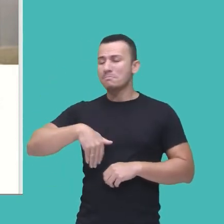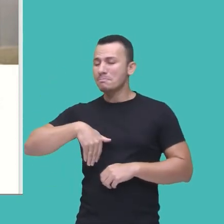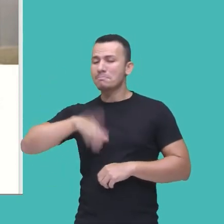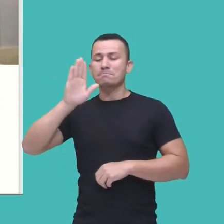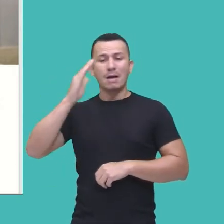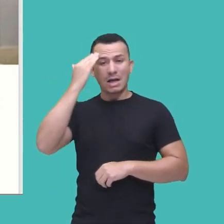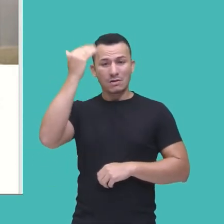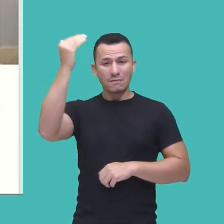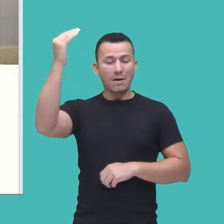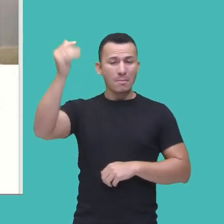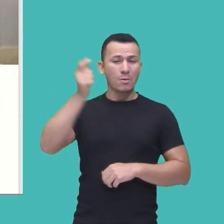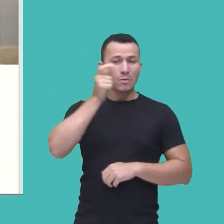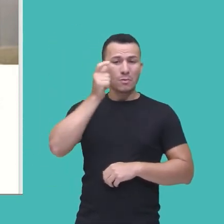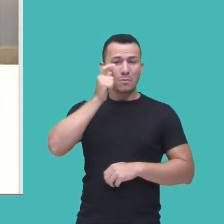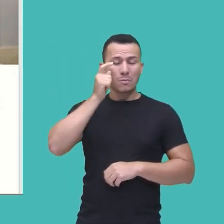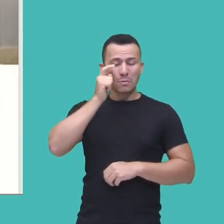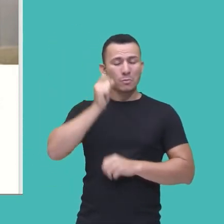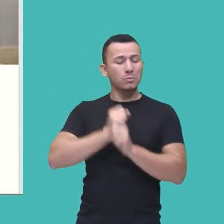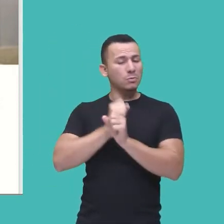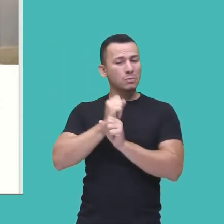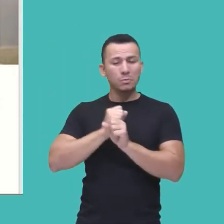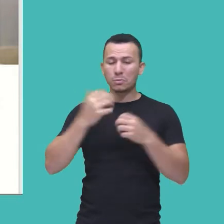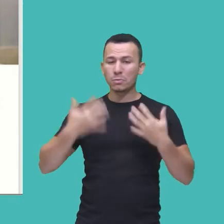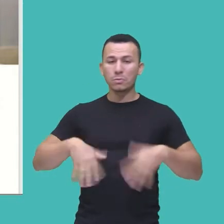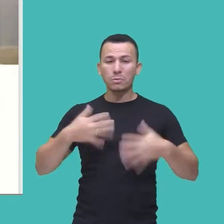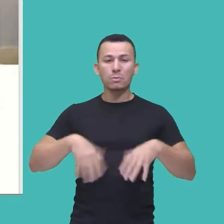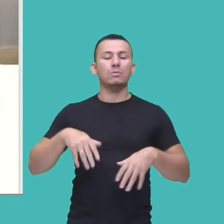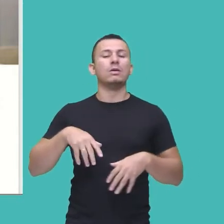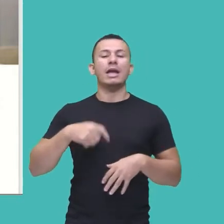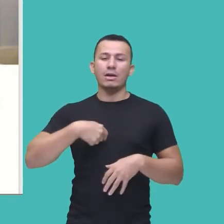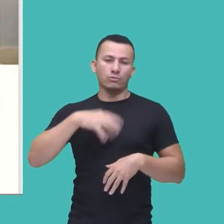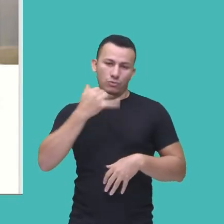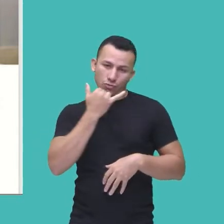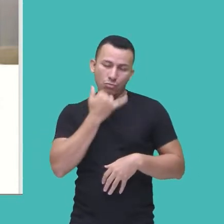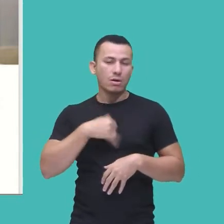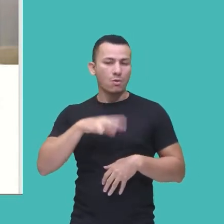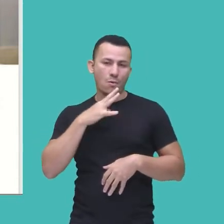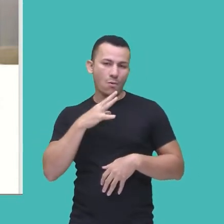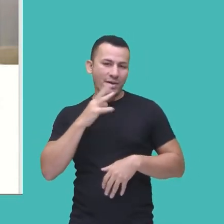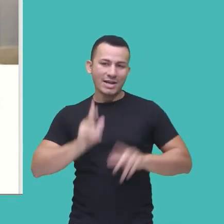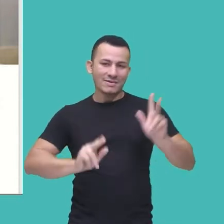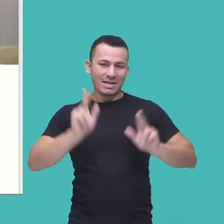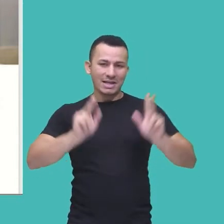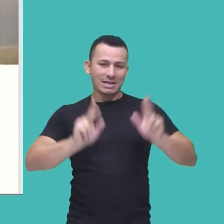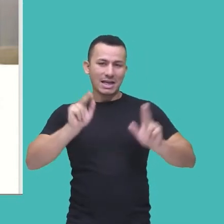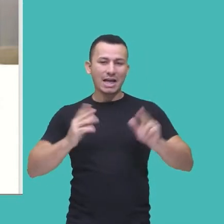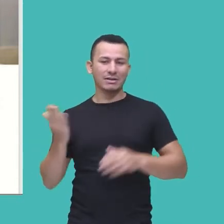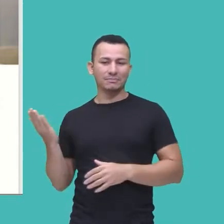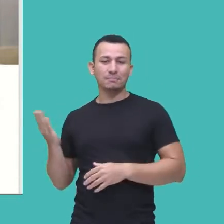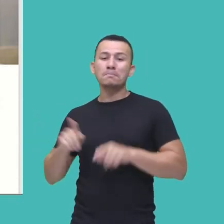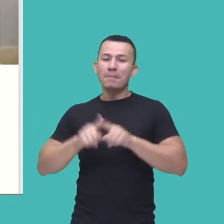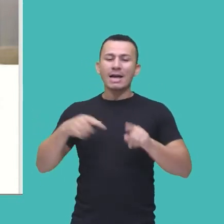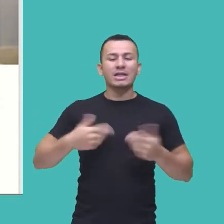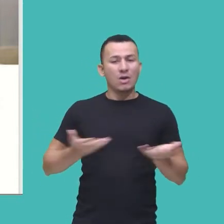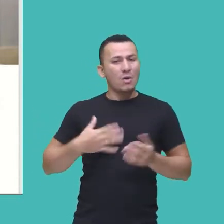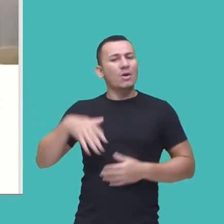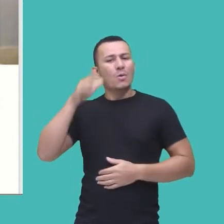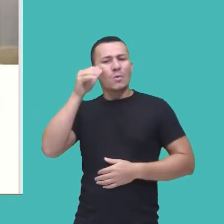sucedidas e mais assistidas da história. Eu particularmente não conheço e depois do espia de hoje eu fiquei curiosa